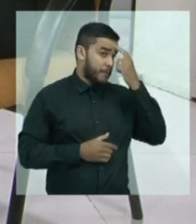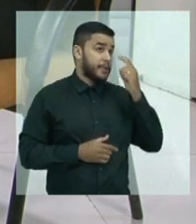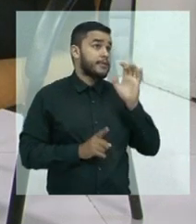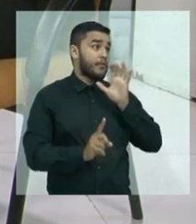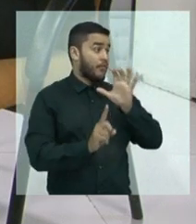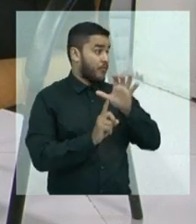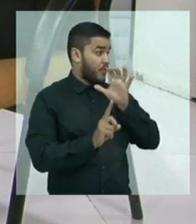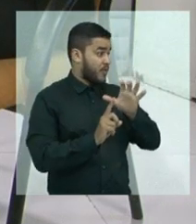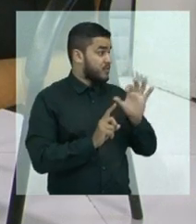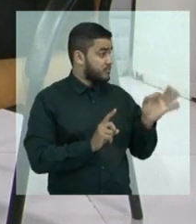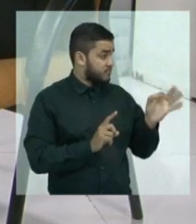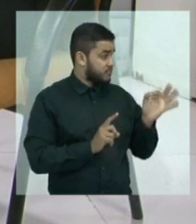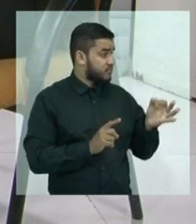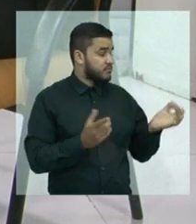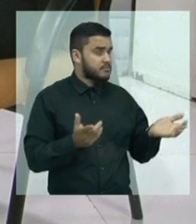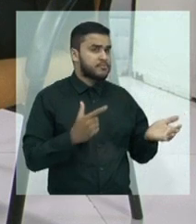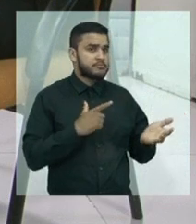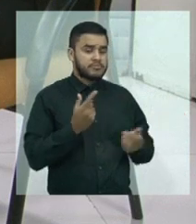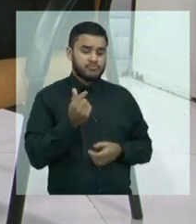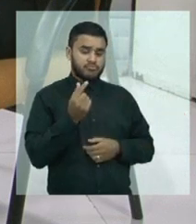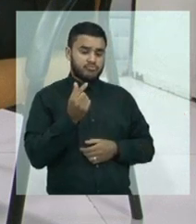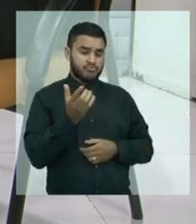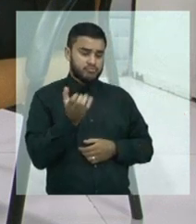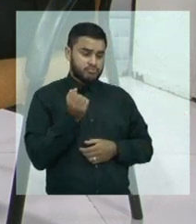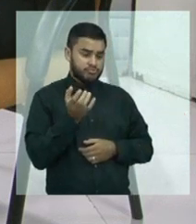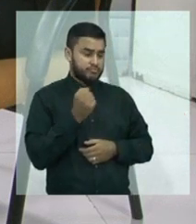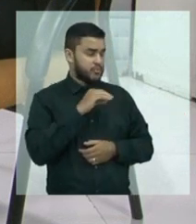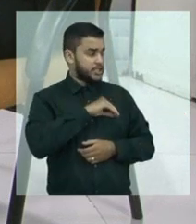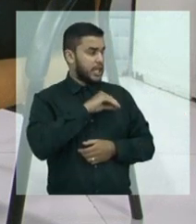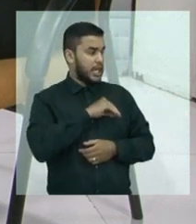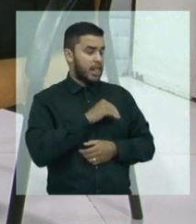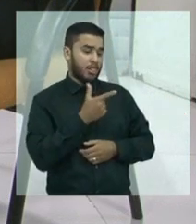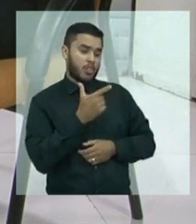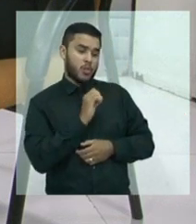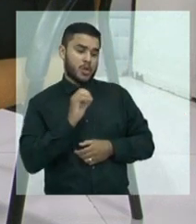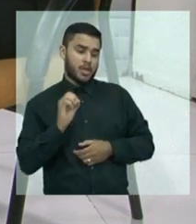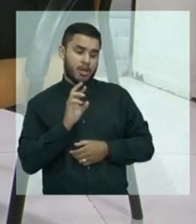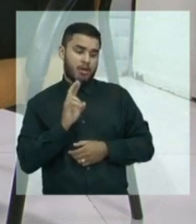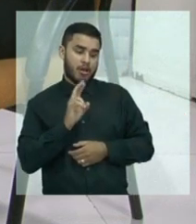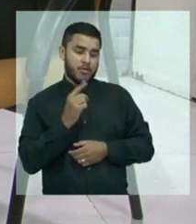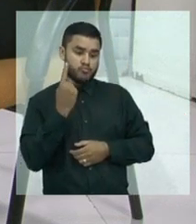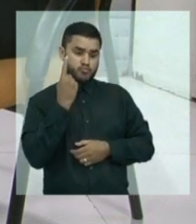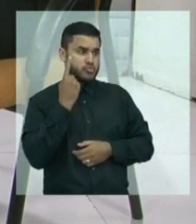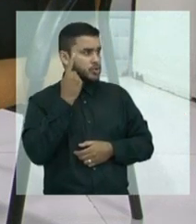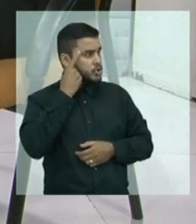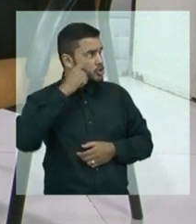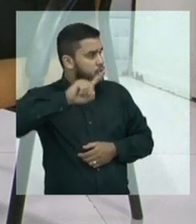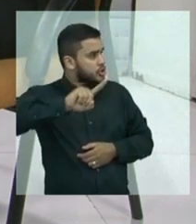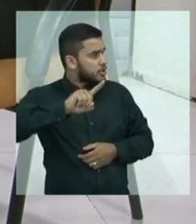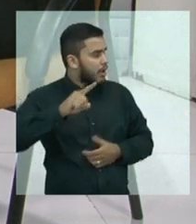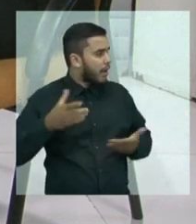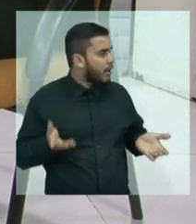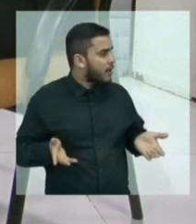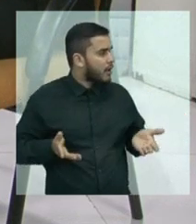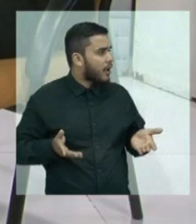você vai ganhar 200 reais por dia, 300, coisa que ele jamais ganharia se fosse trabalhar com a habilidade dele. Isso aí que é uma das